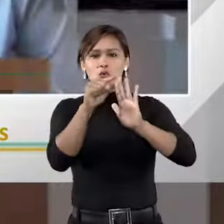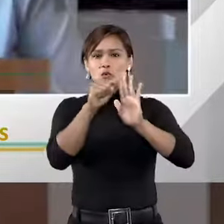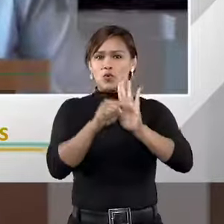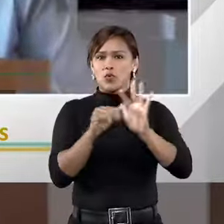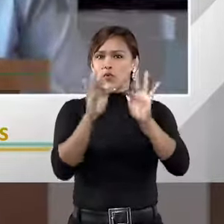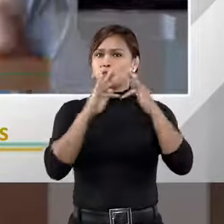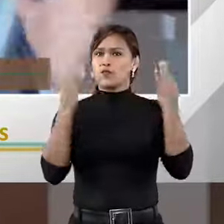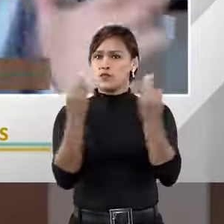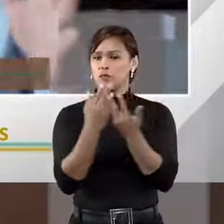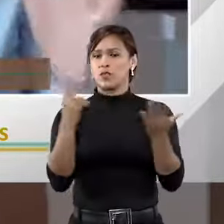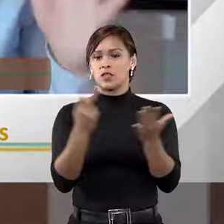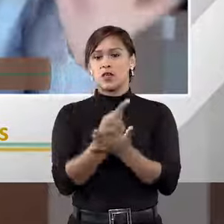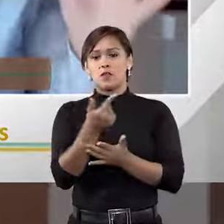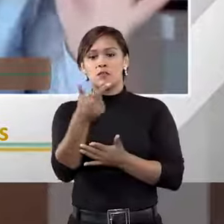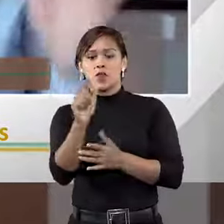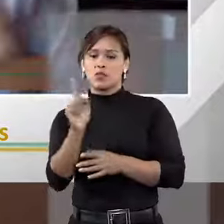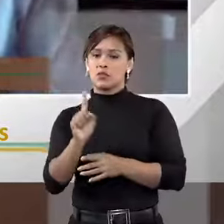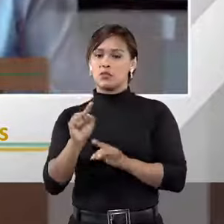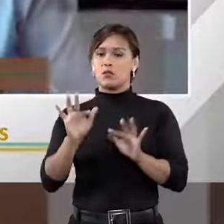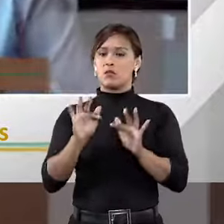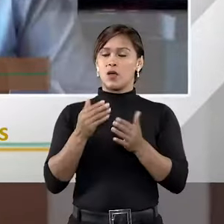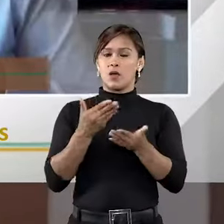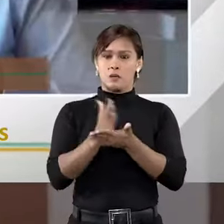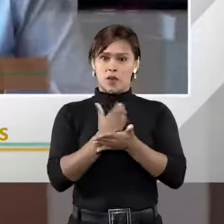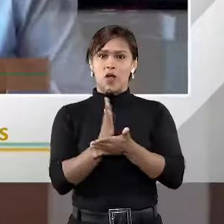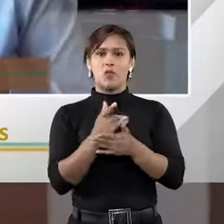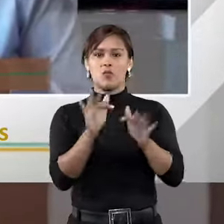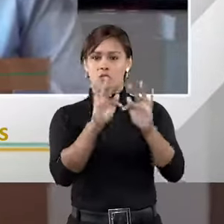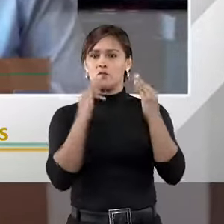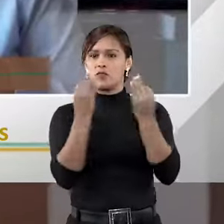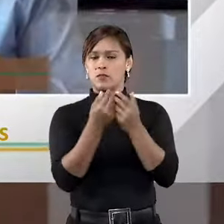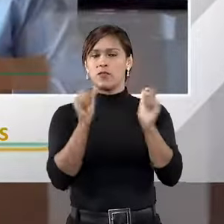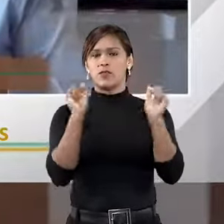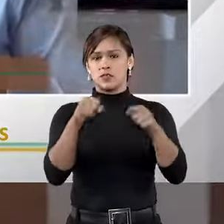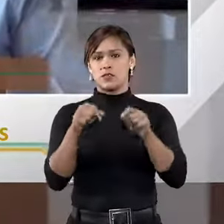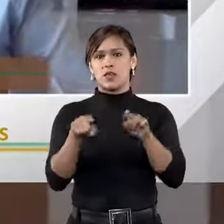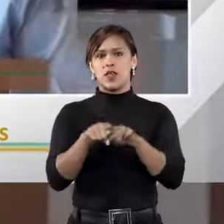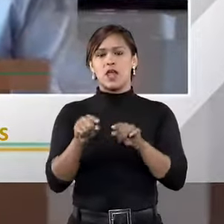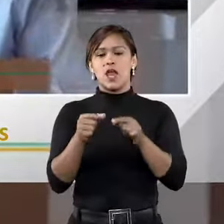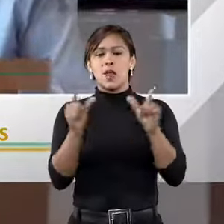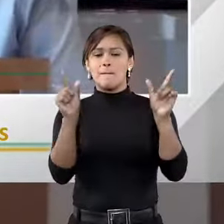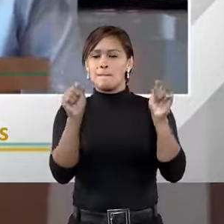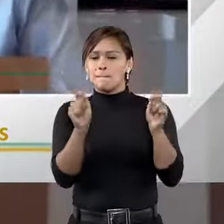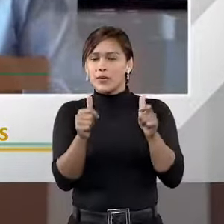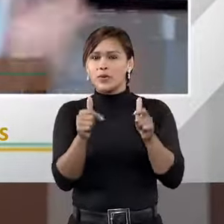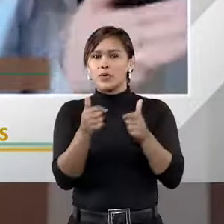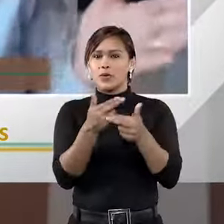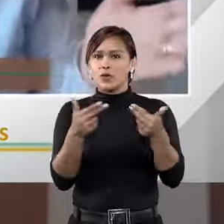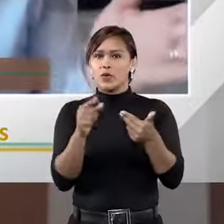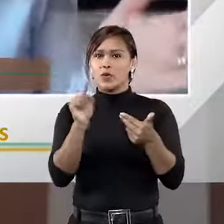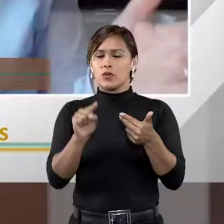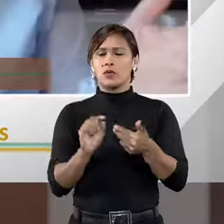família. Para outras, não, mas pelo menos para algumas questões de família. E aí sobra pouca coisa. Quer dizer,